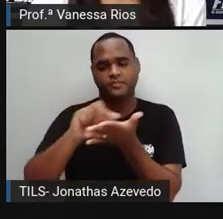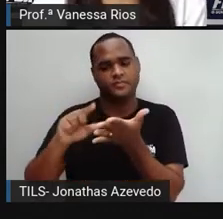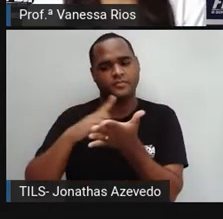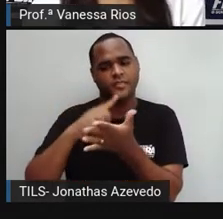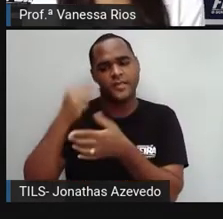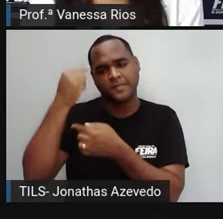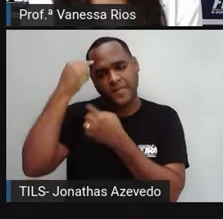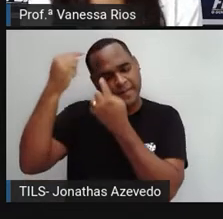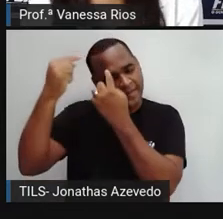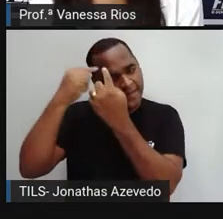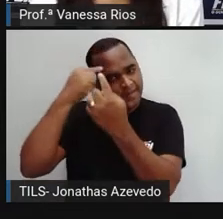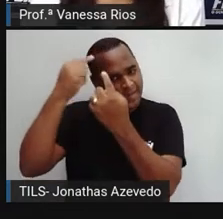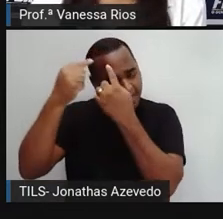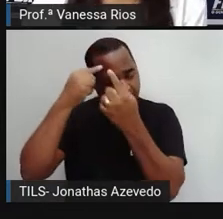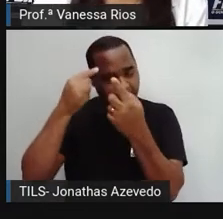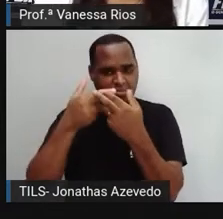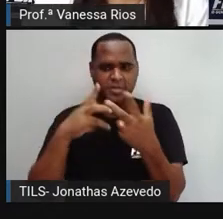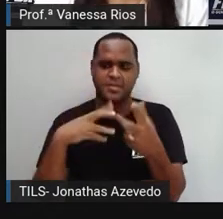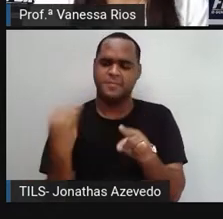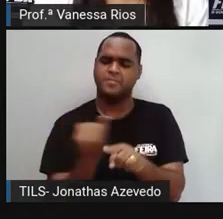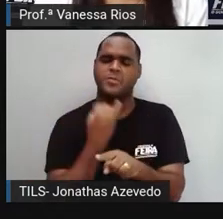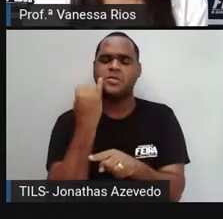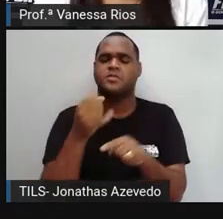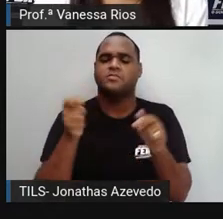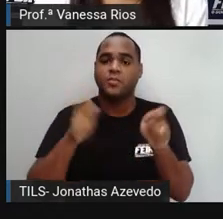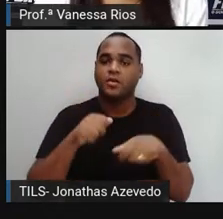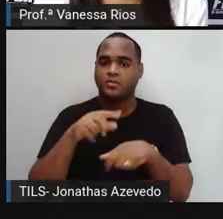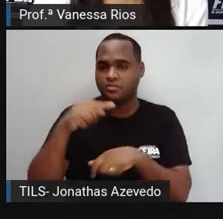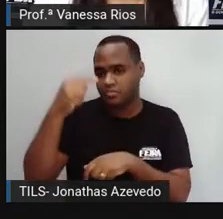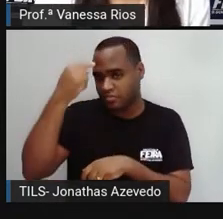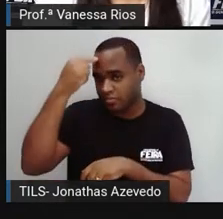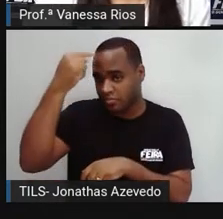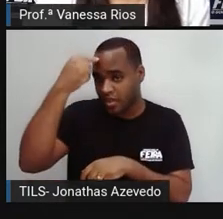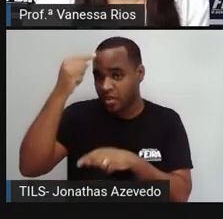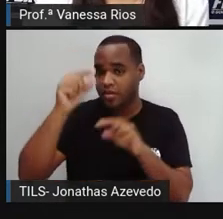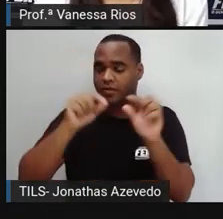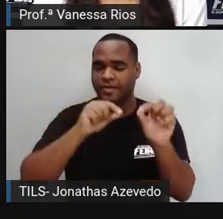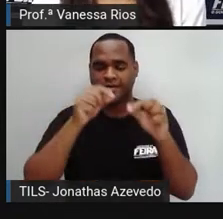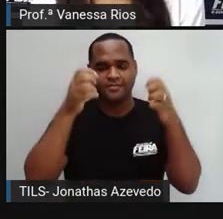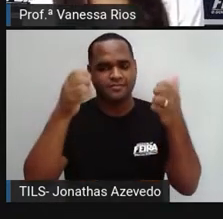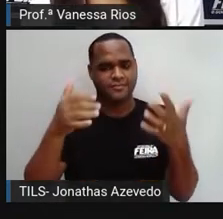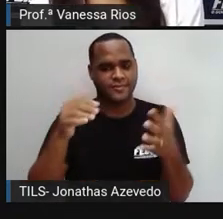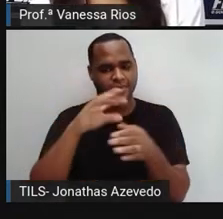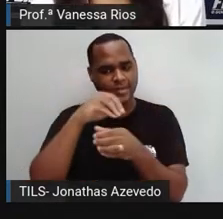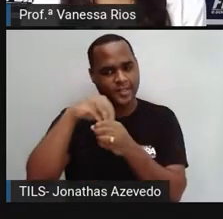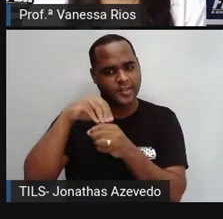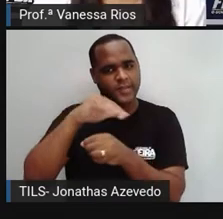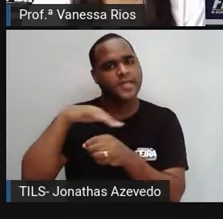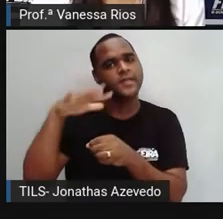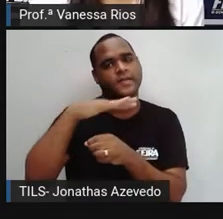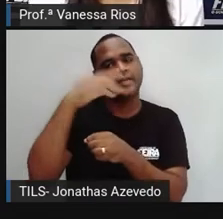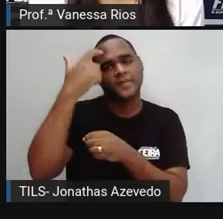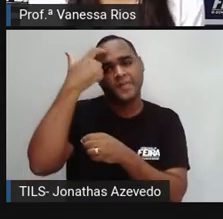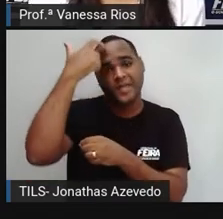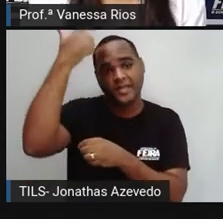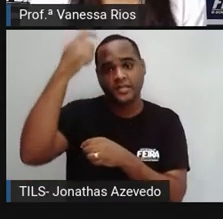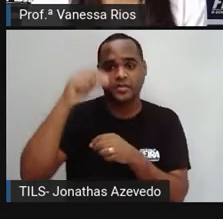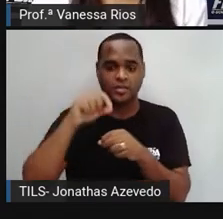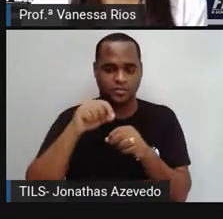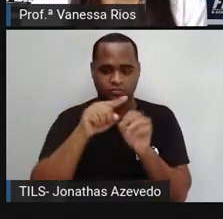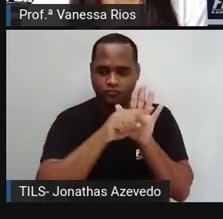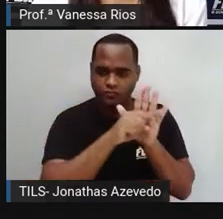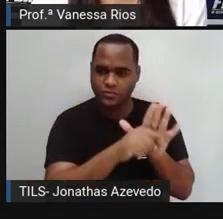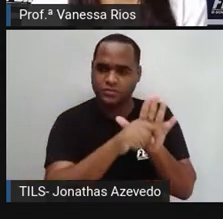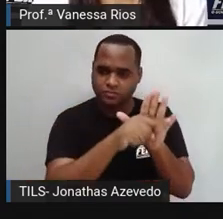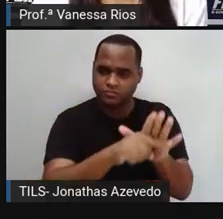ideias interessantes e que podem ser ideias, né? Que vão ali nortear, que vão ajudar